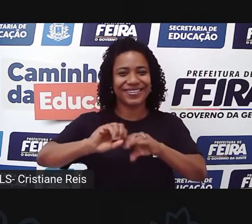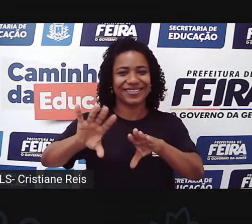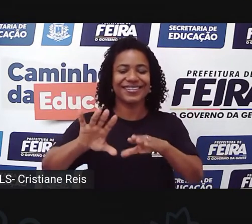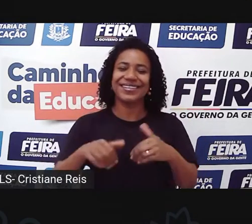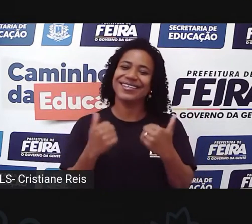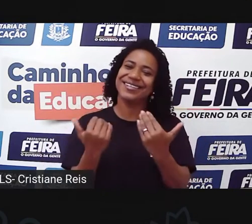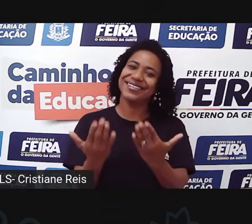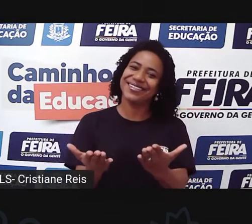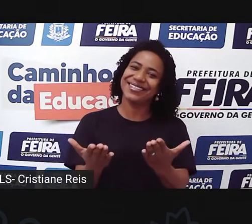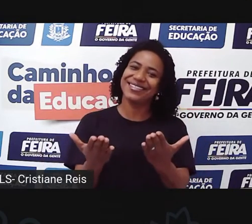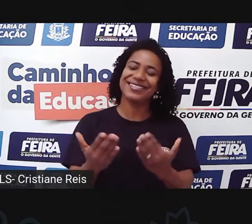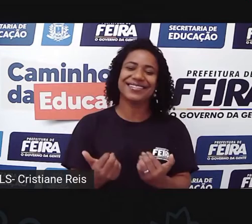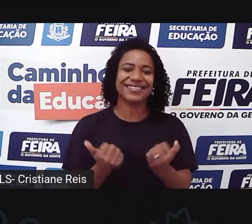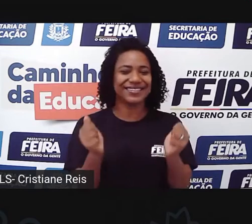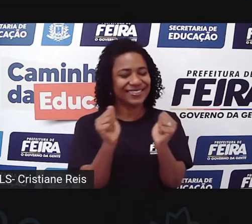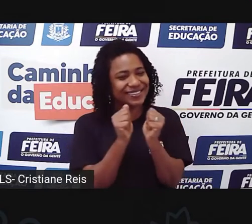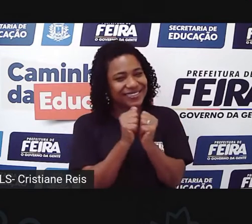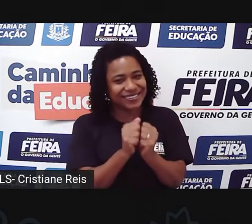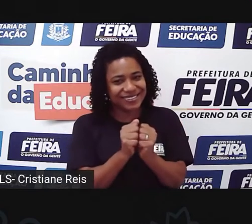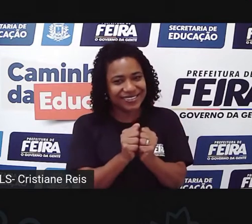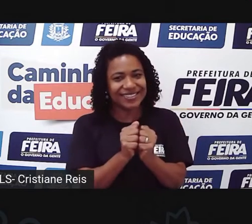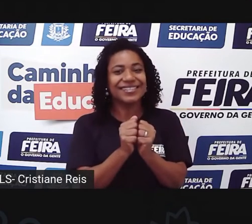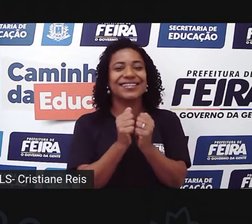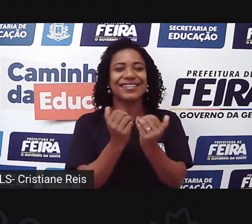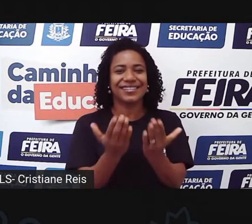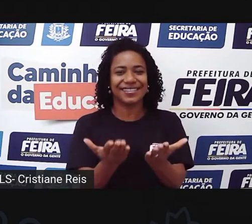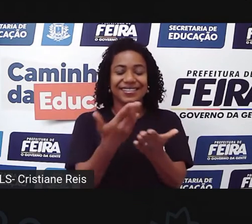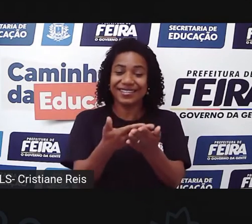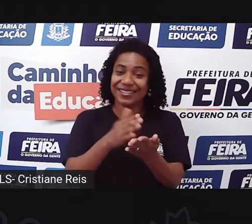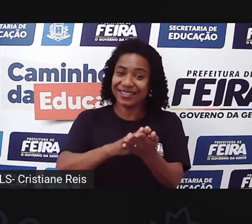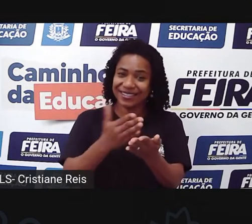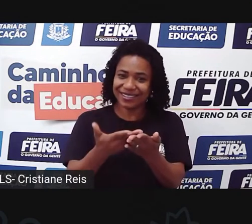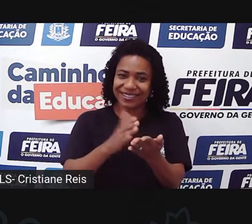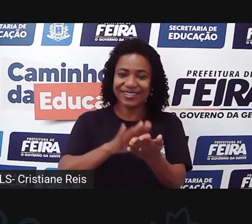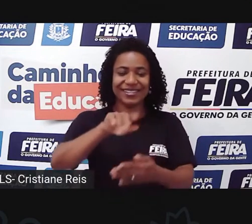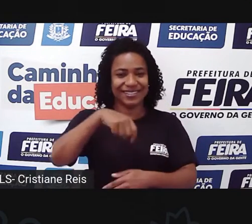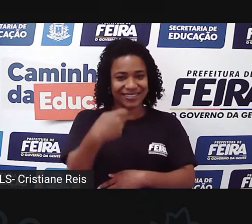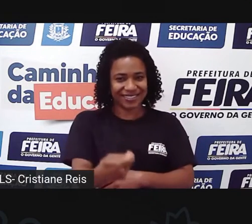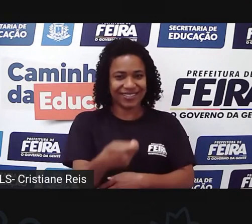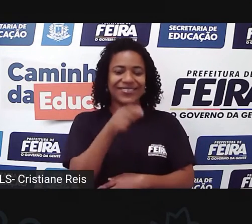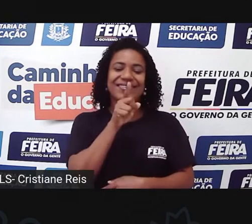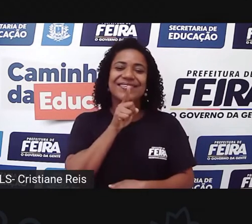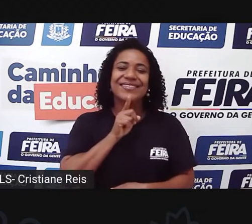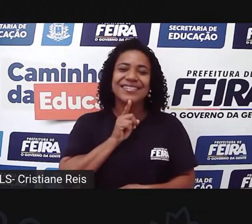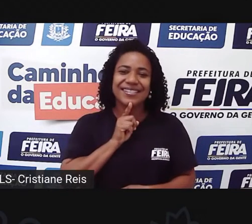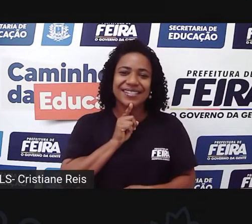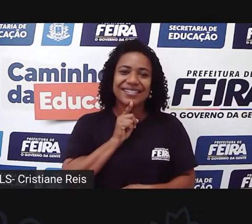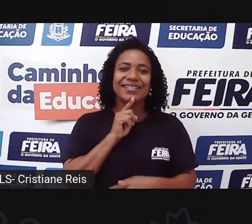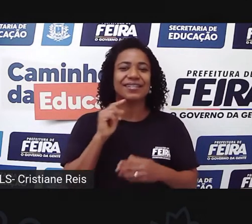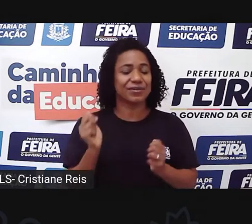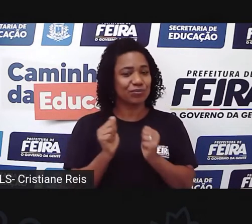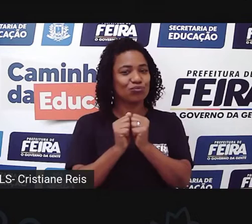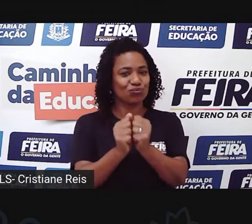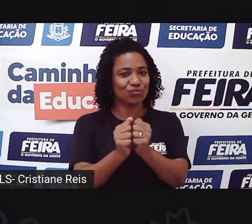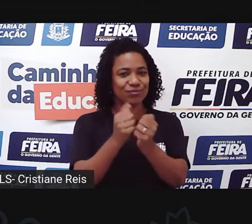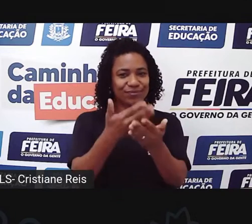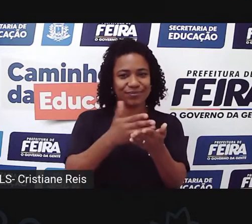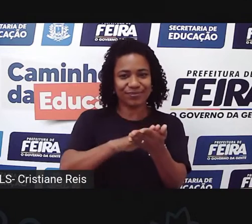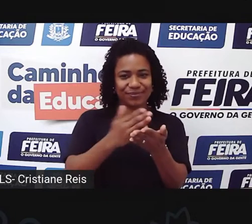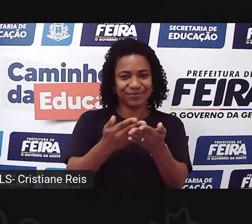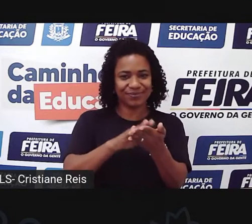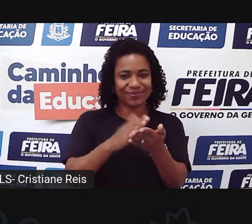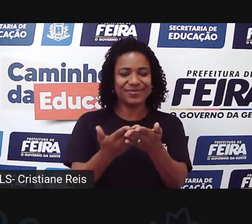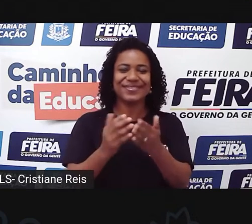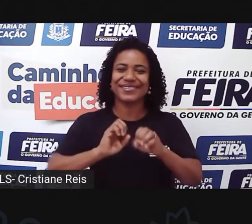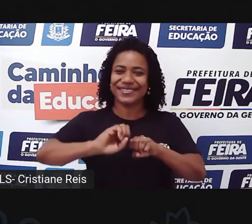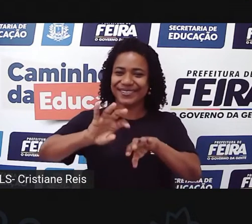mais uma vez aqui, a brilhantando a nossa aula, a nossa querida Cristiane, que vai nos acompanhar, né, sendo a intérprete da